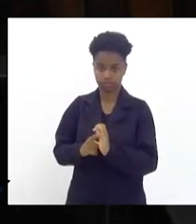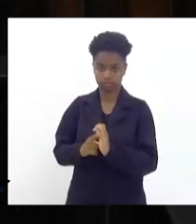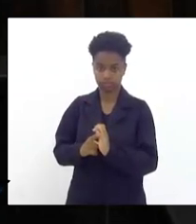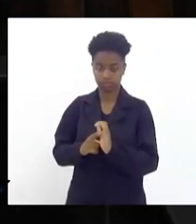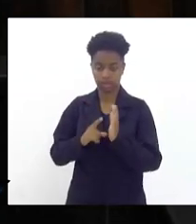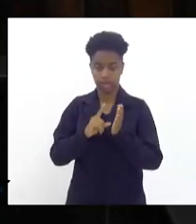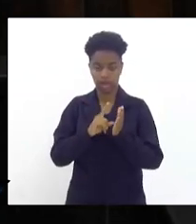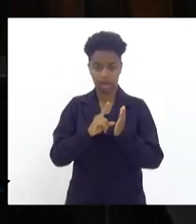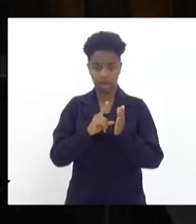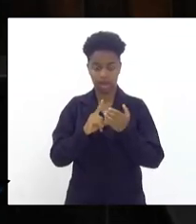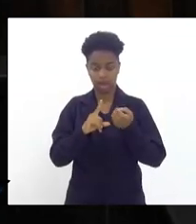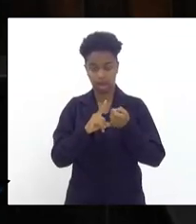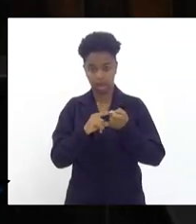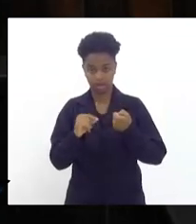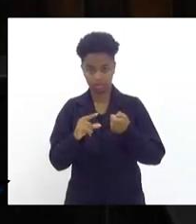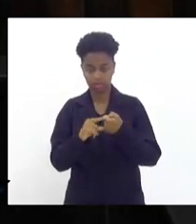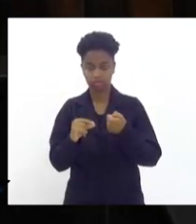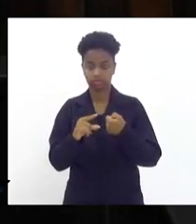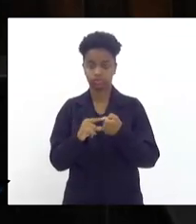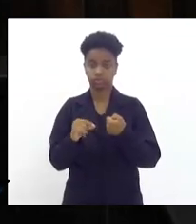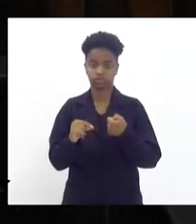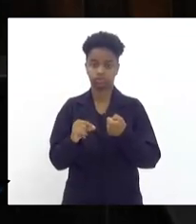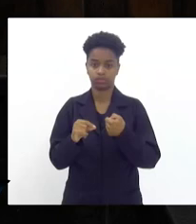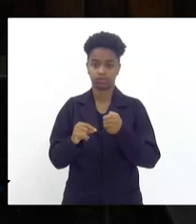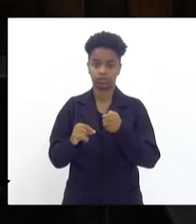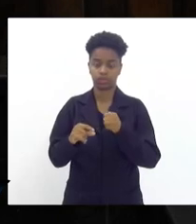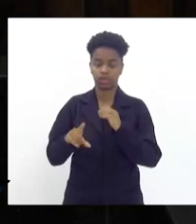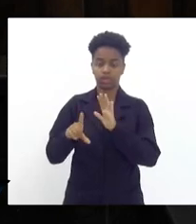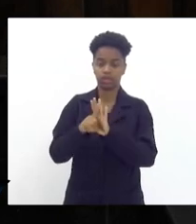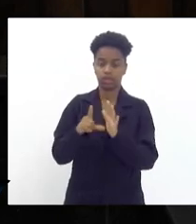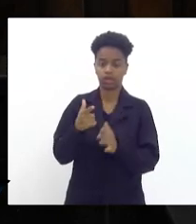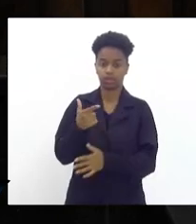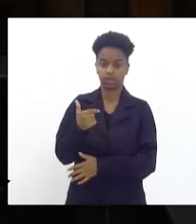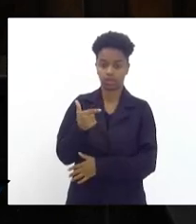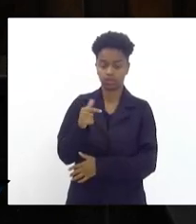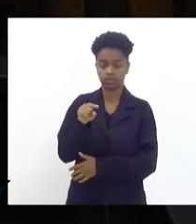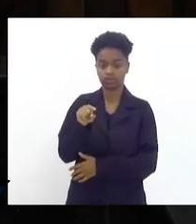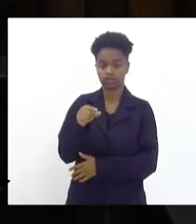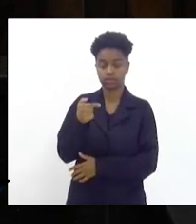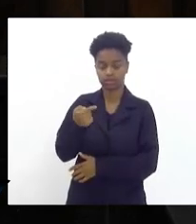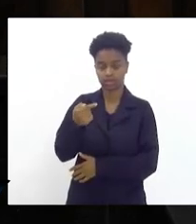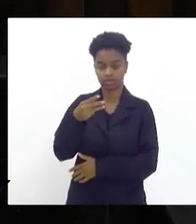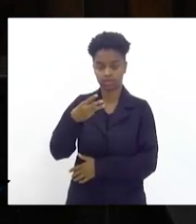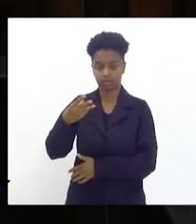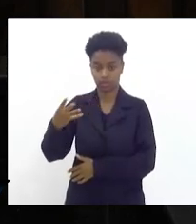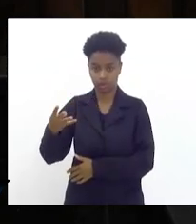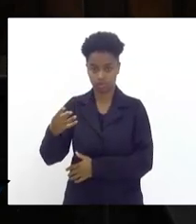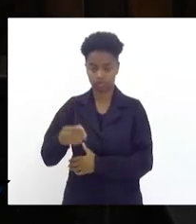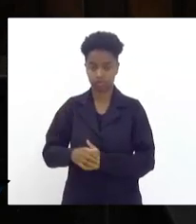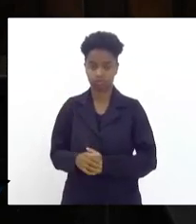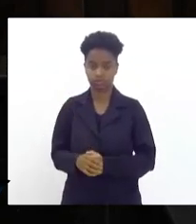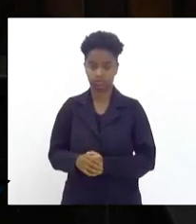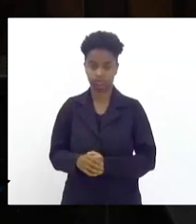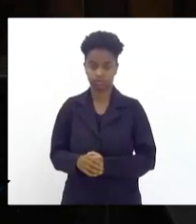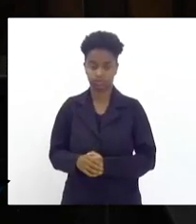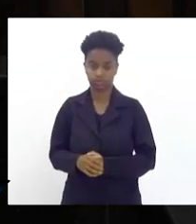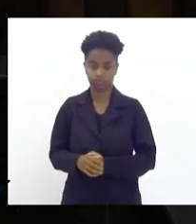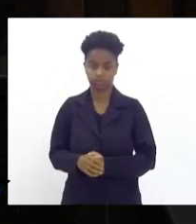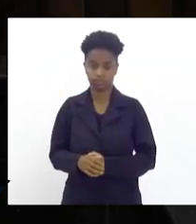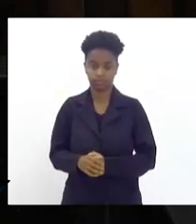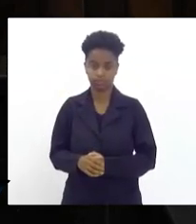artigos da lei 12.734 que